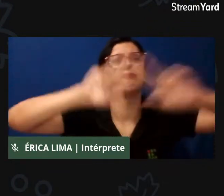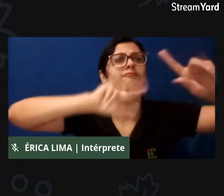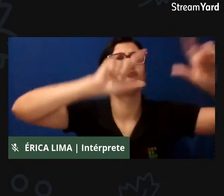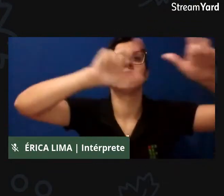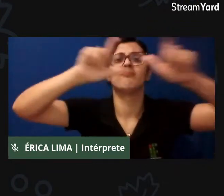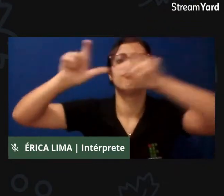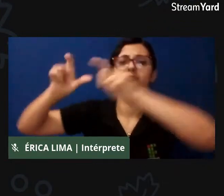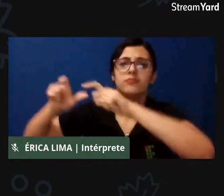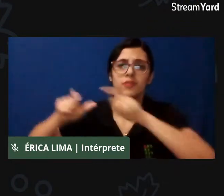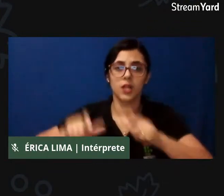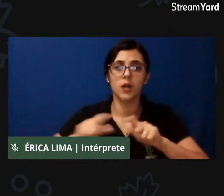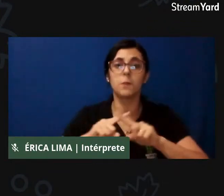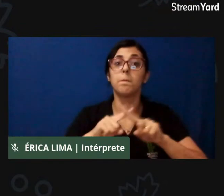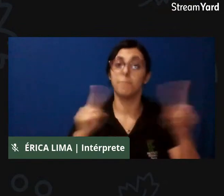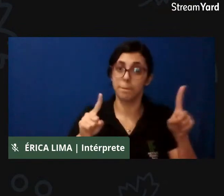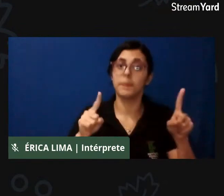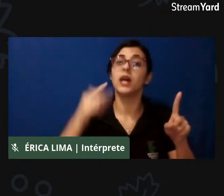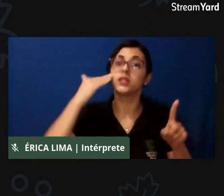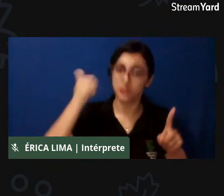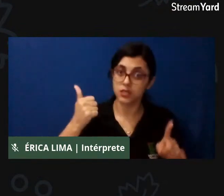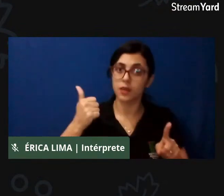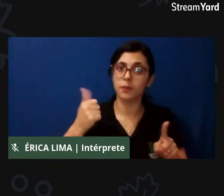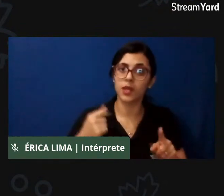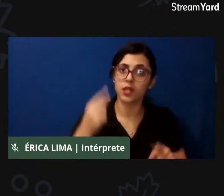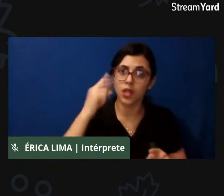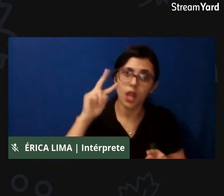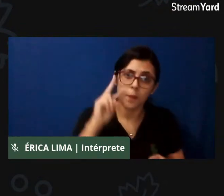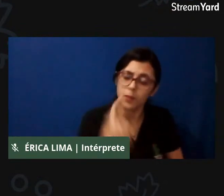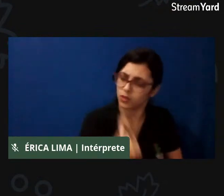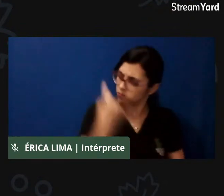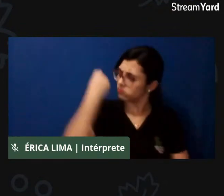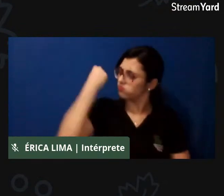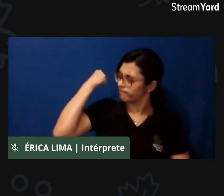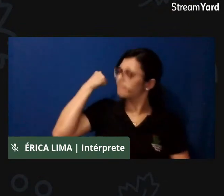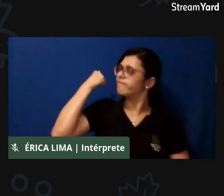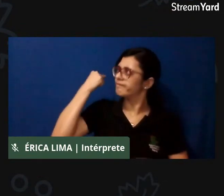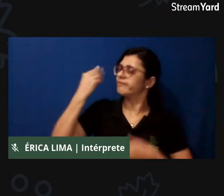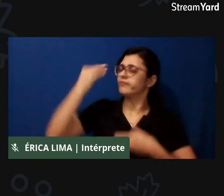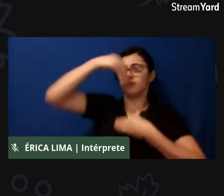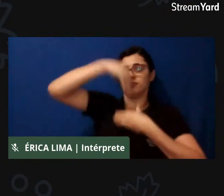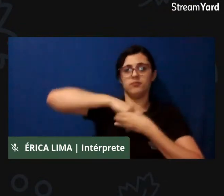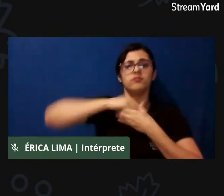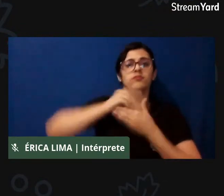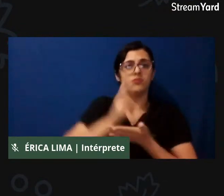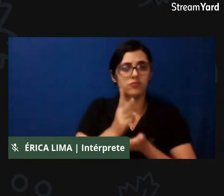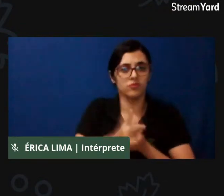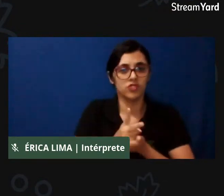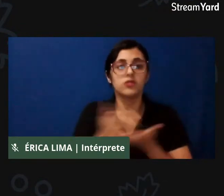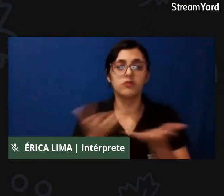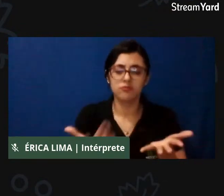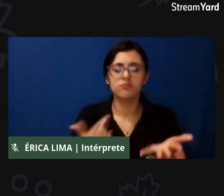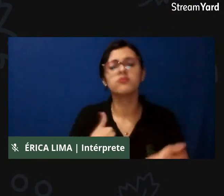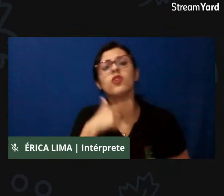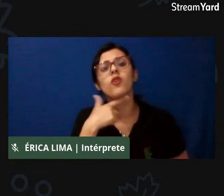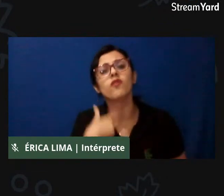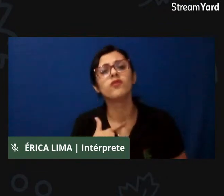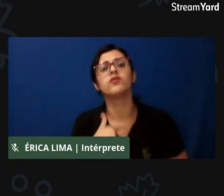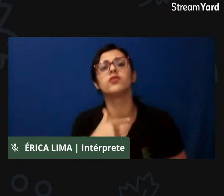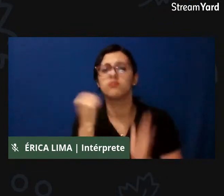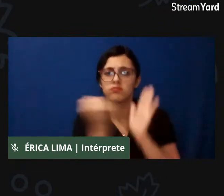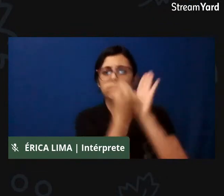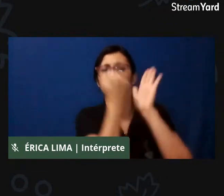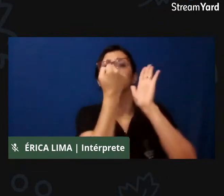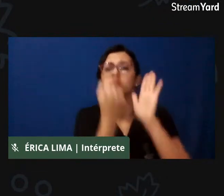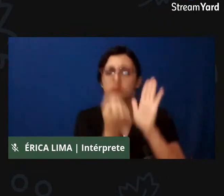perder esse sentimento de pertença, então eu gostaria muito de deixar registrado nesse sentido de